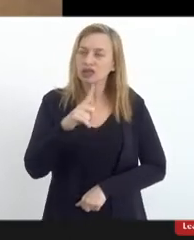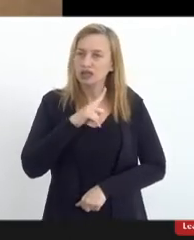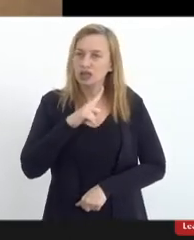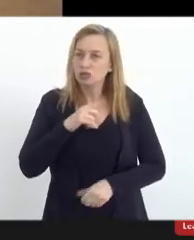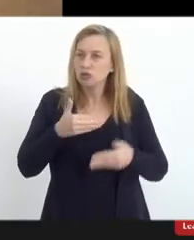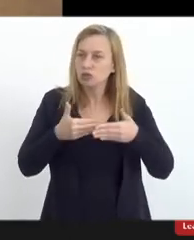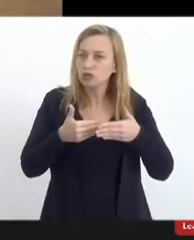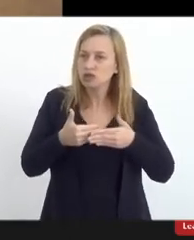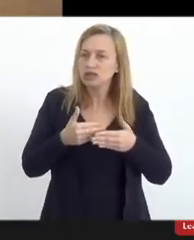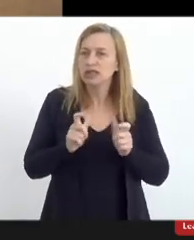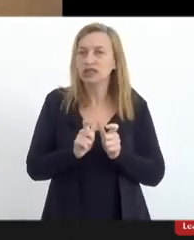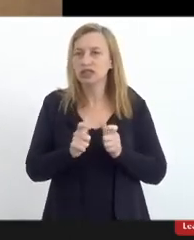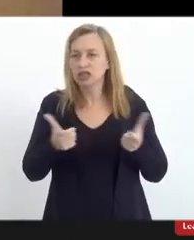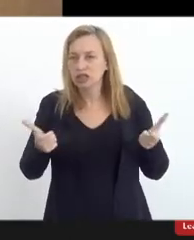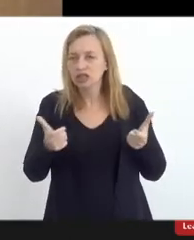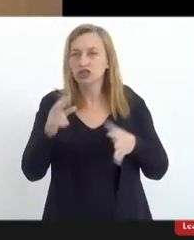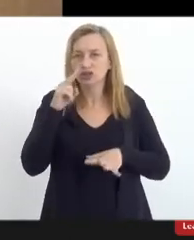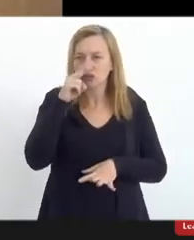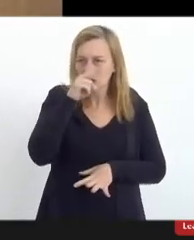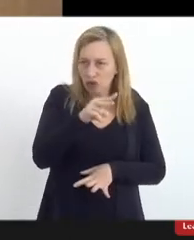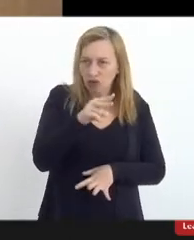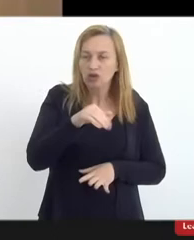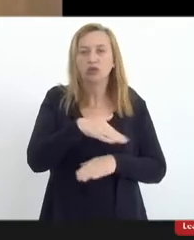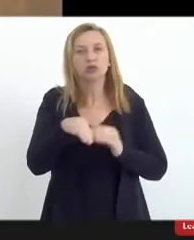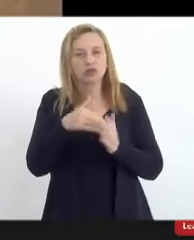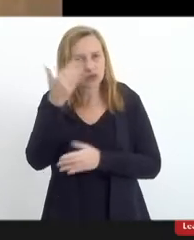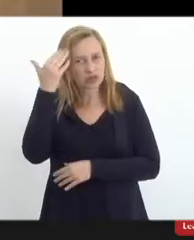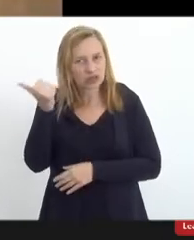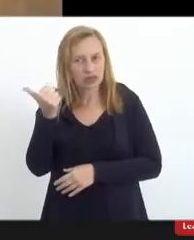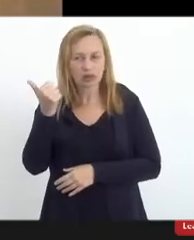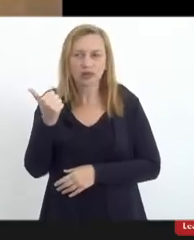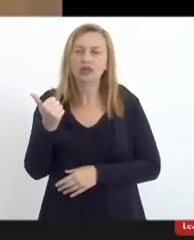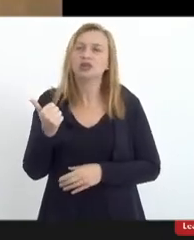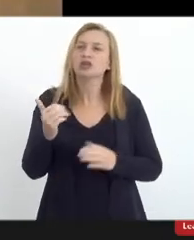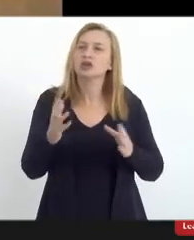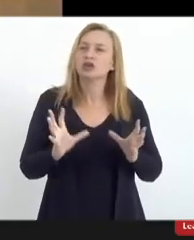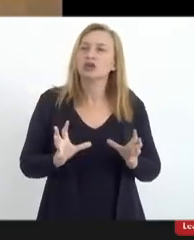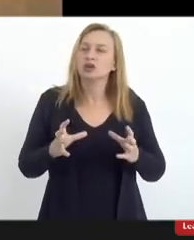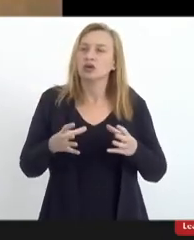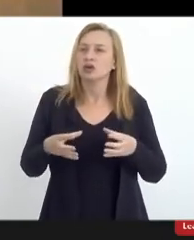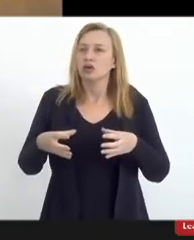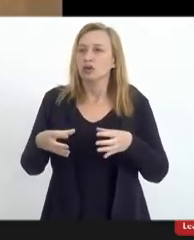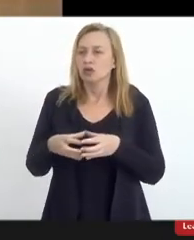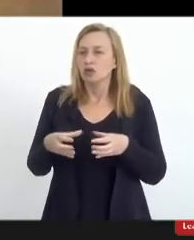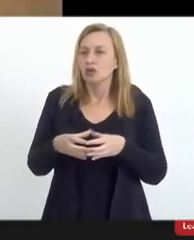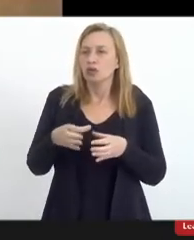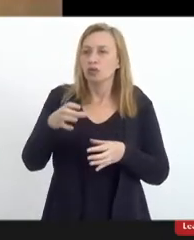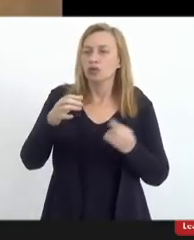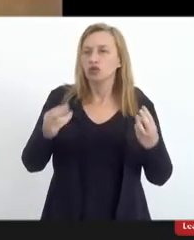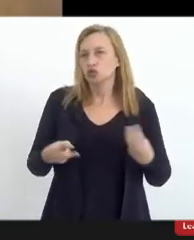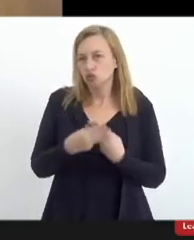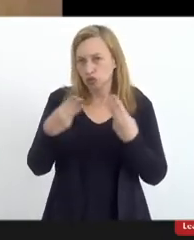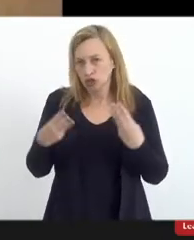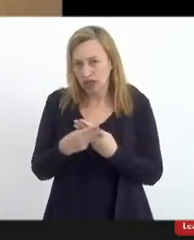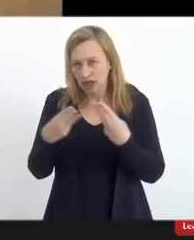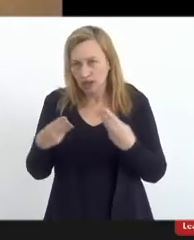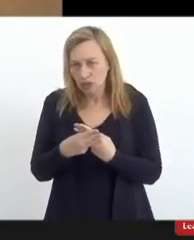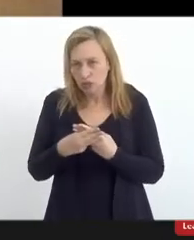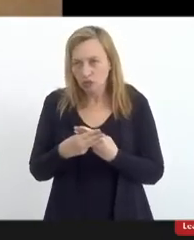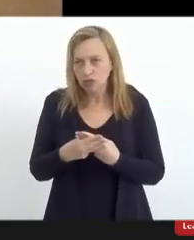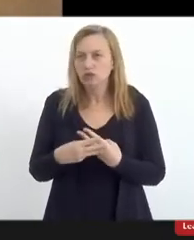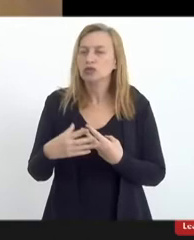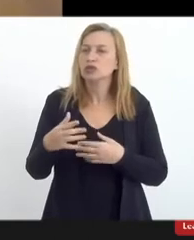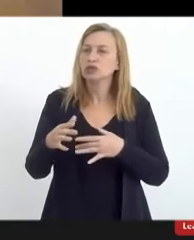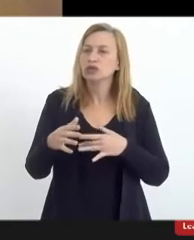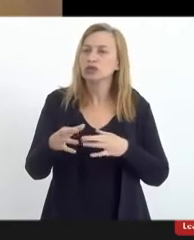proximidade muito grande, muito forte, como todos sabem, com a comunidade judaica, com a qual nós